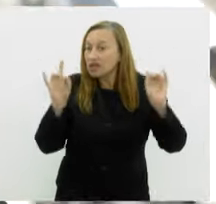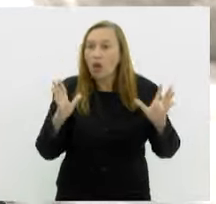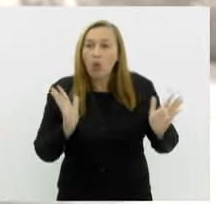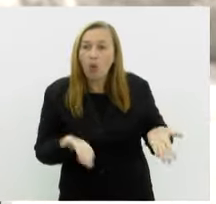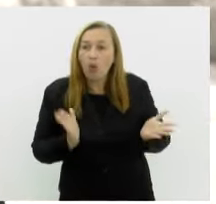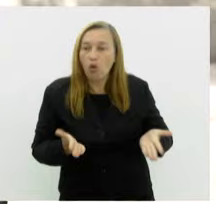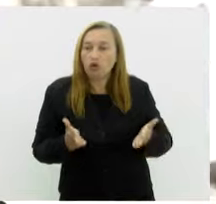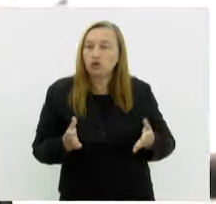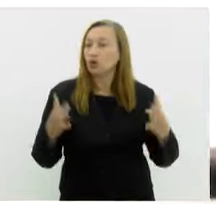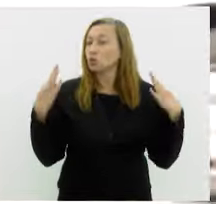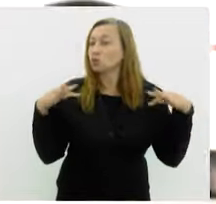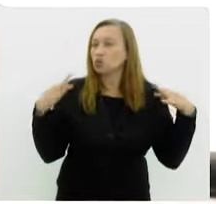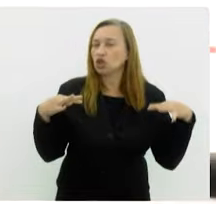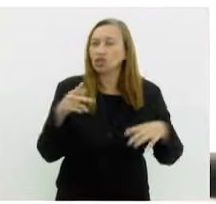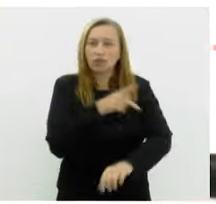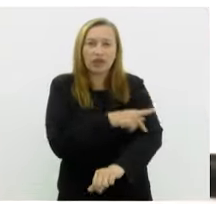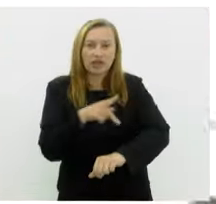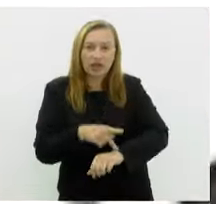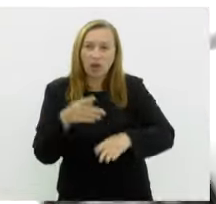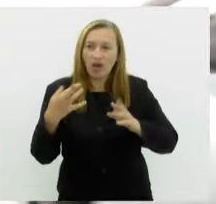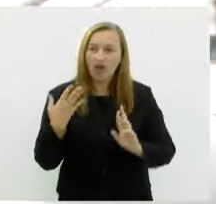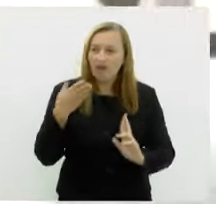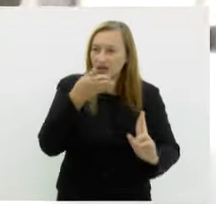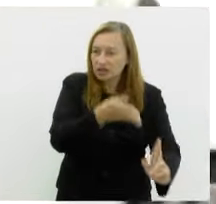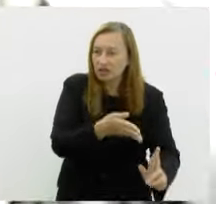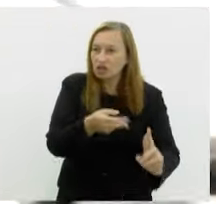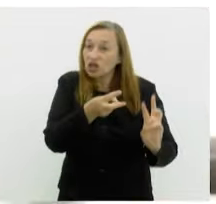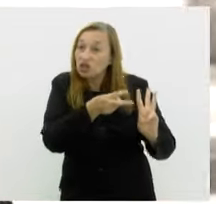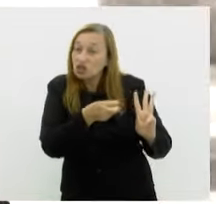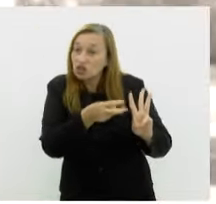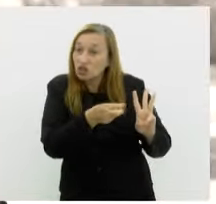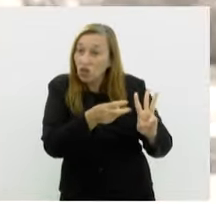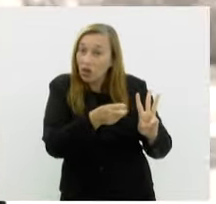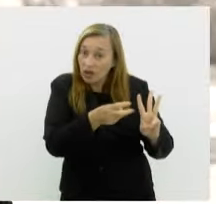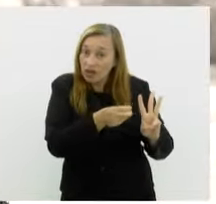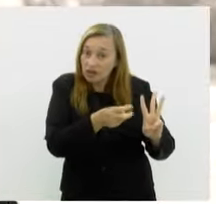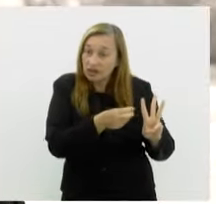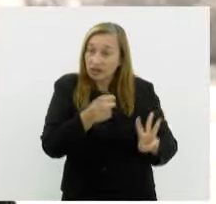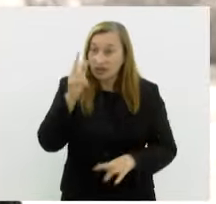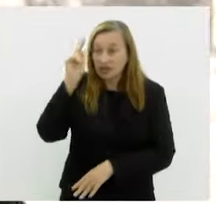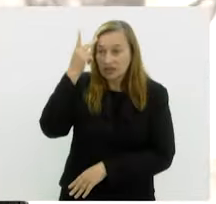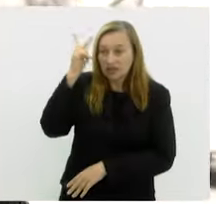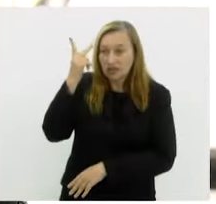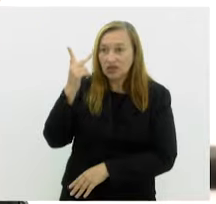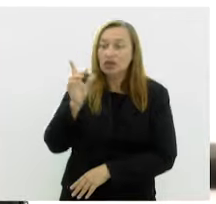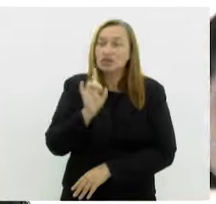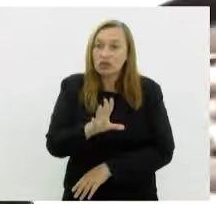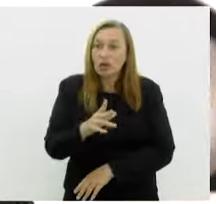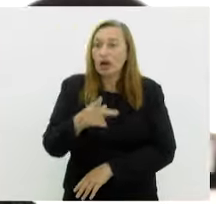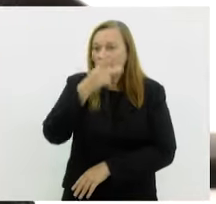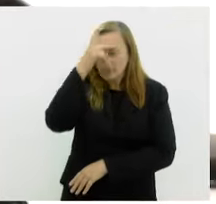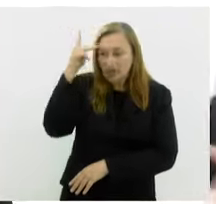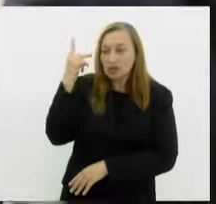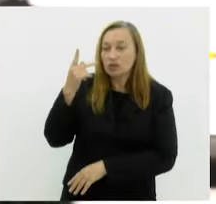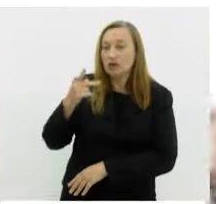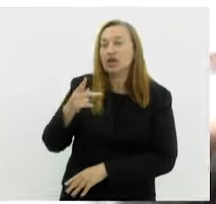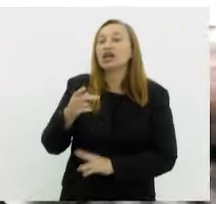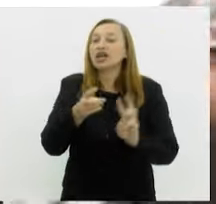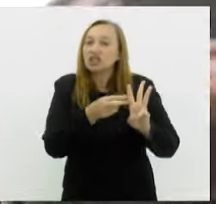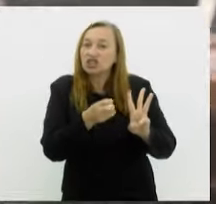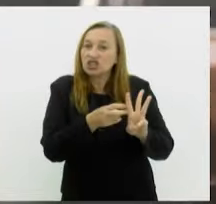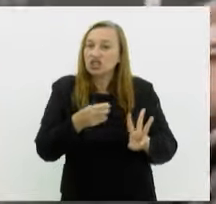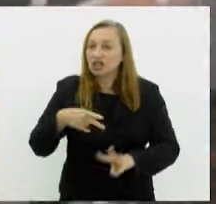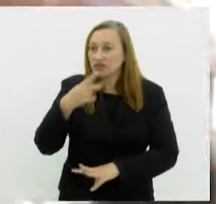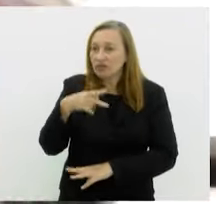turismo pedagógico referenciado em história indígena do Rio de Janeiro, só poderia ser executado por uma pessoa indígena. Qual é esse tipo de público